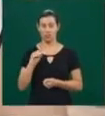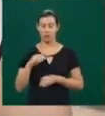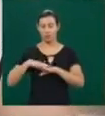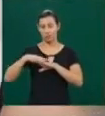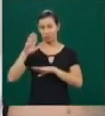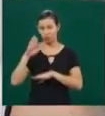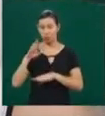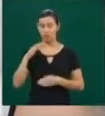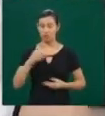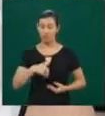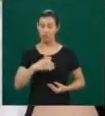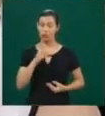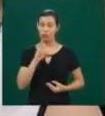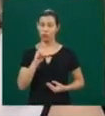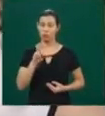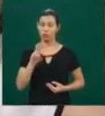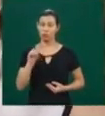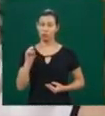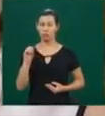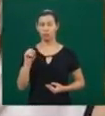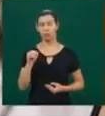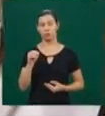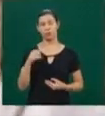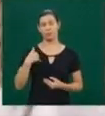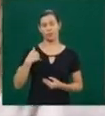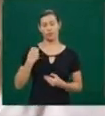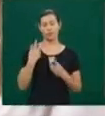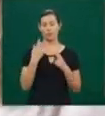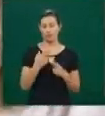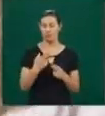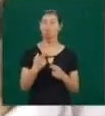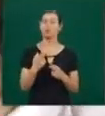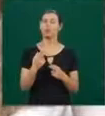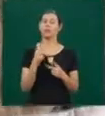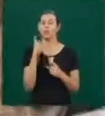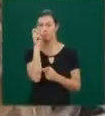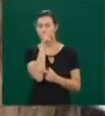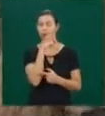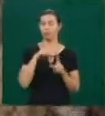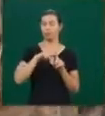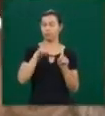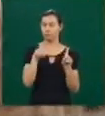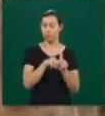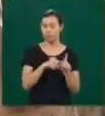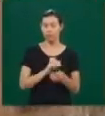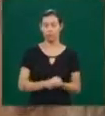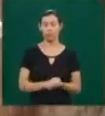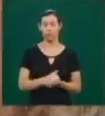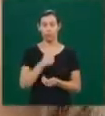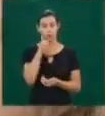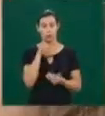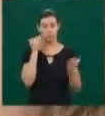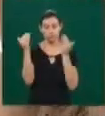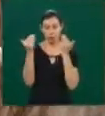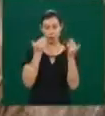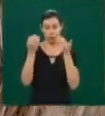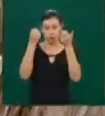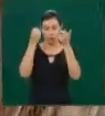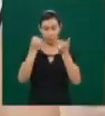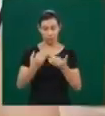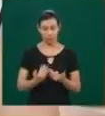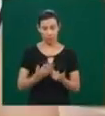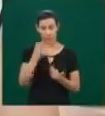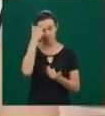psicóloga especialista em psicanálise infantil, comenta sobre casos de pessoas que buscam a reprodução assistida e não tem um parceiro ou